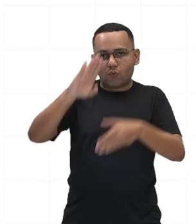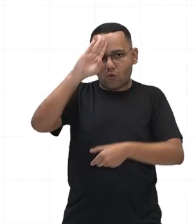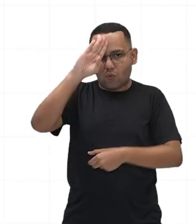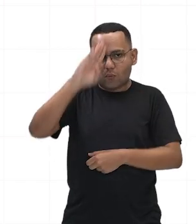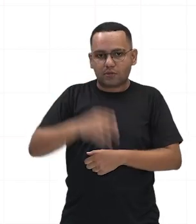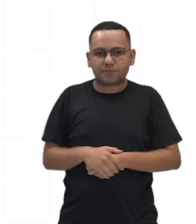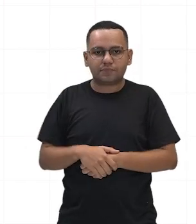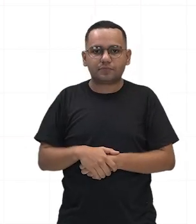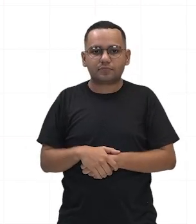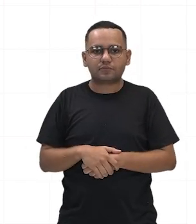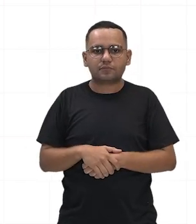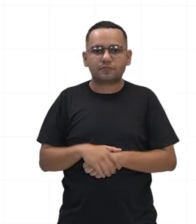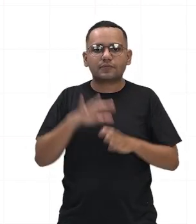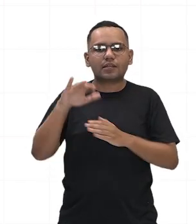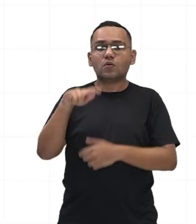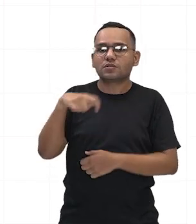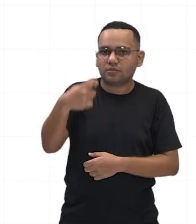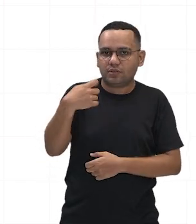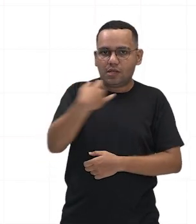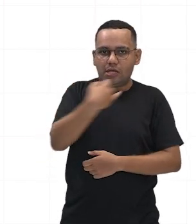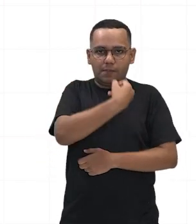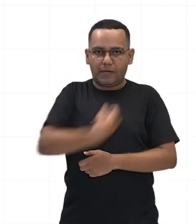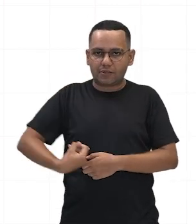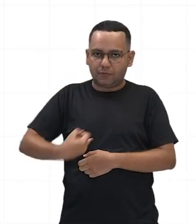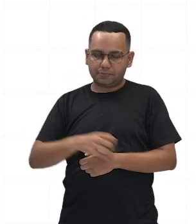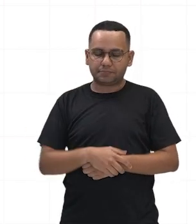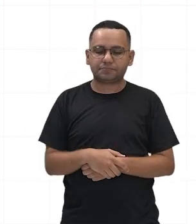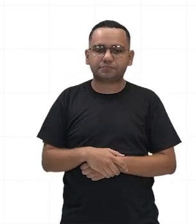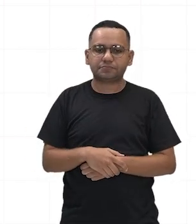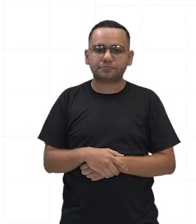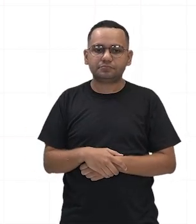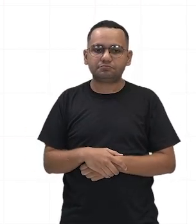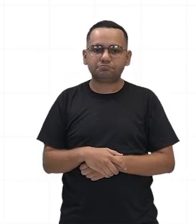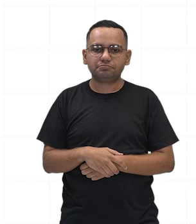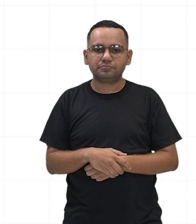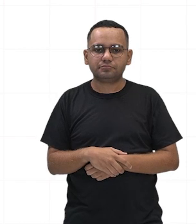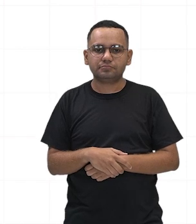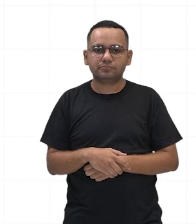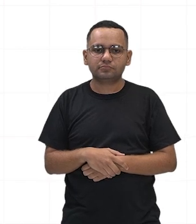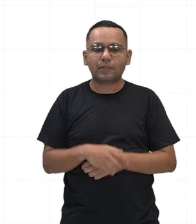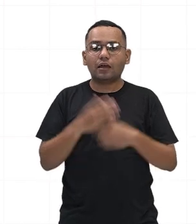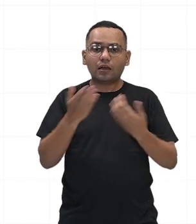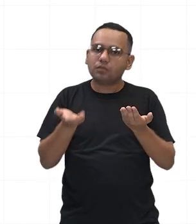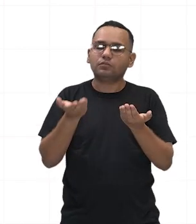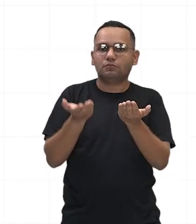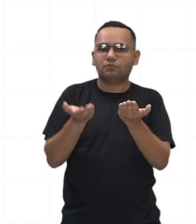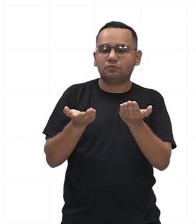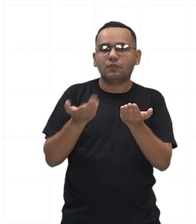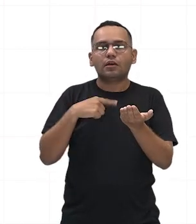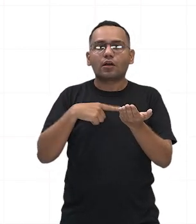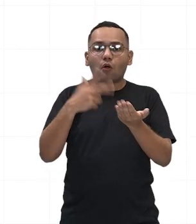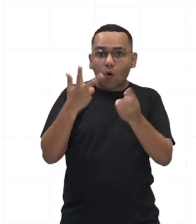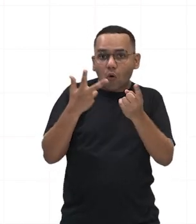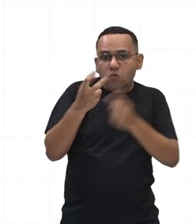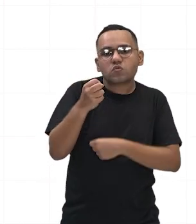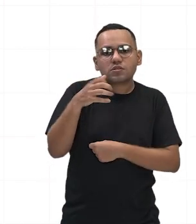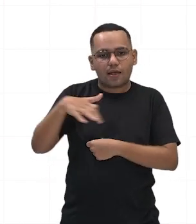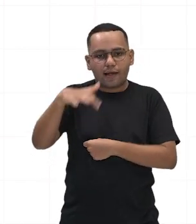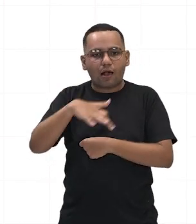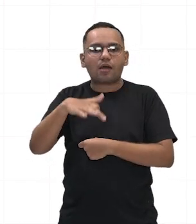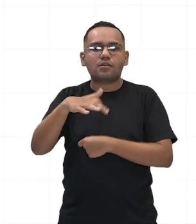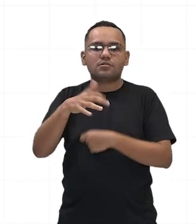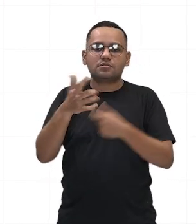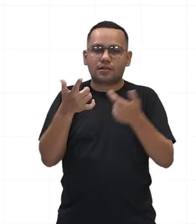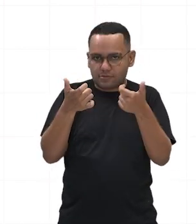imperador. Após derrotar tropas sírias na Ásia Menor, dirigiu-se para